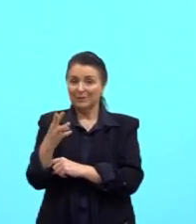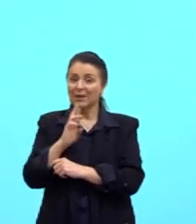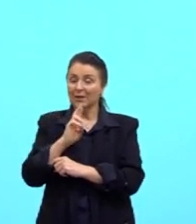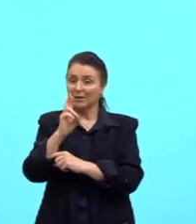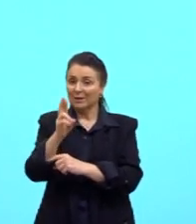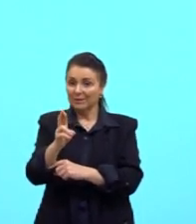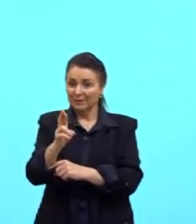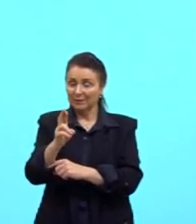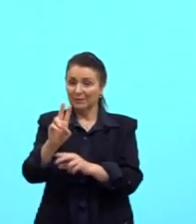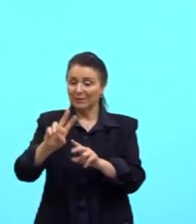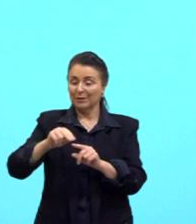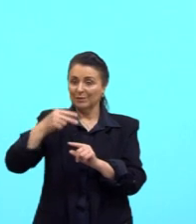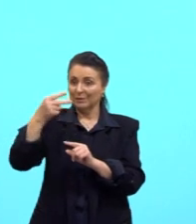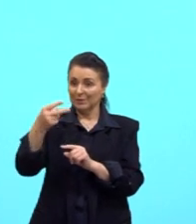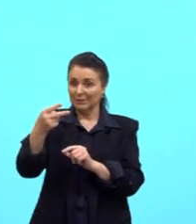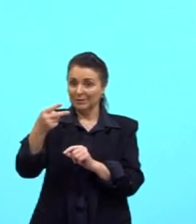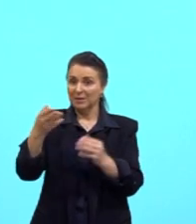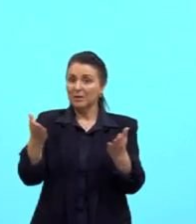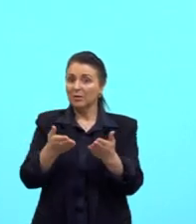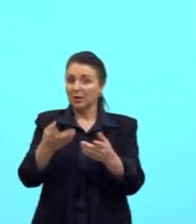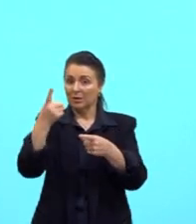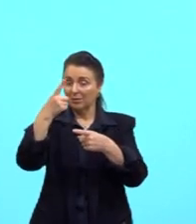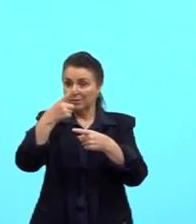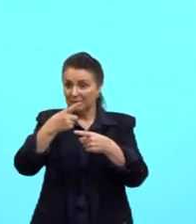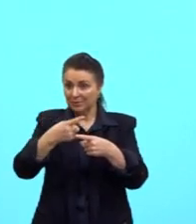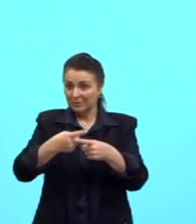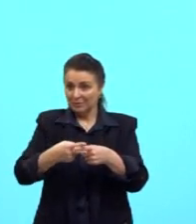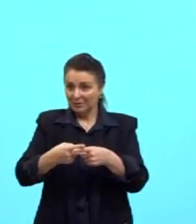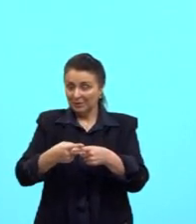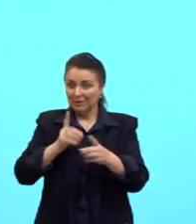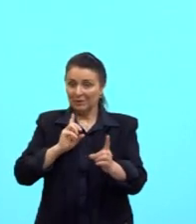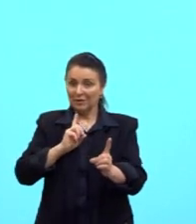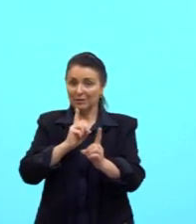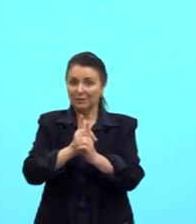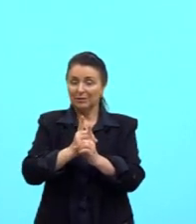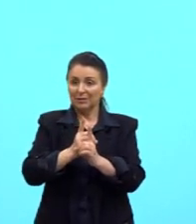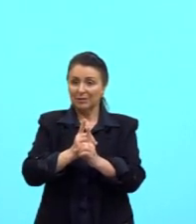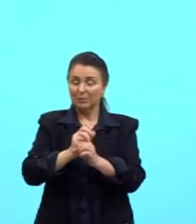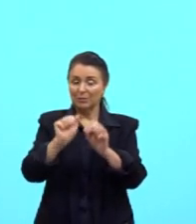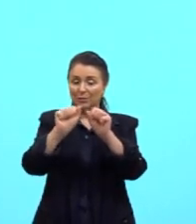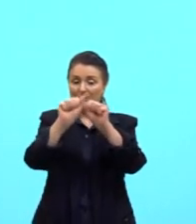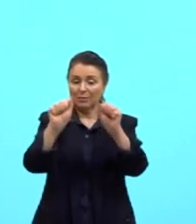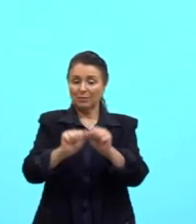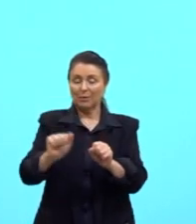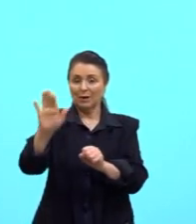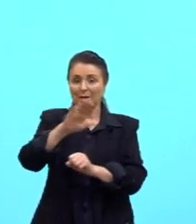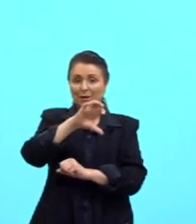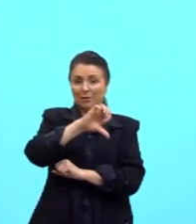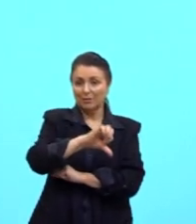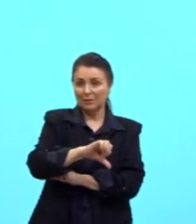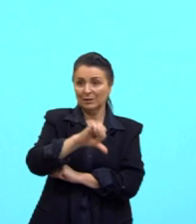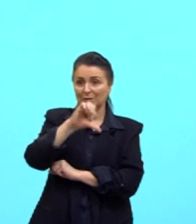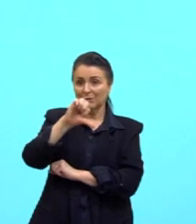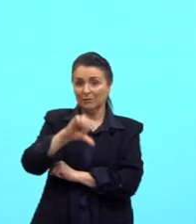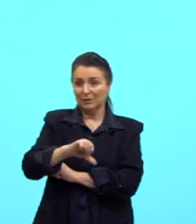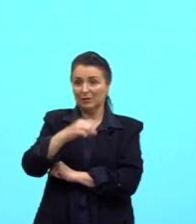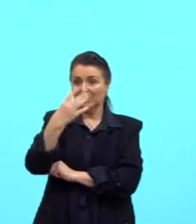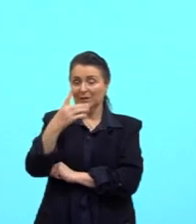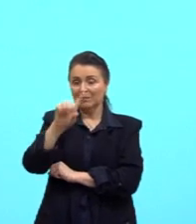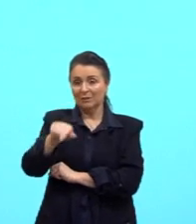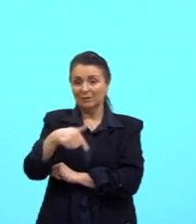da nossa potência. E aí, multiplicamos e chegamos na nossa área de 993